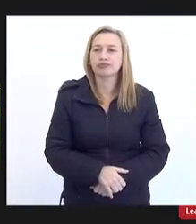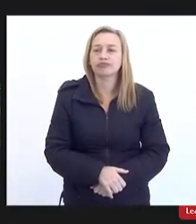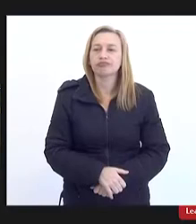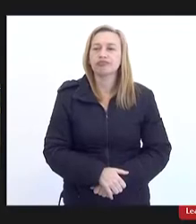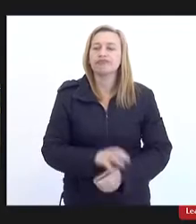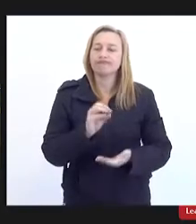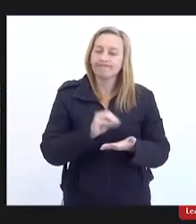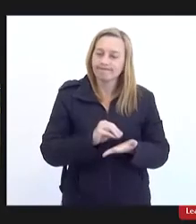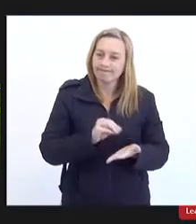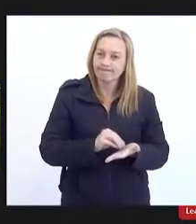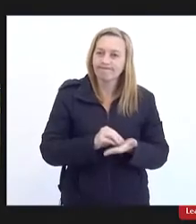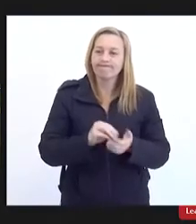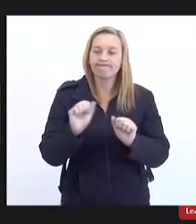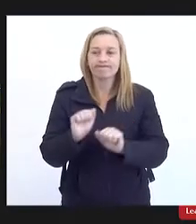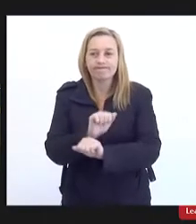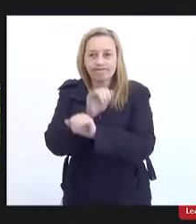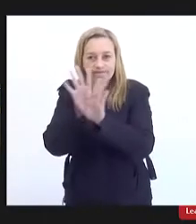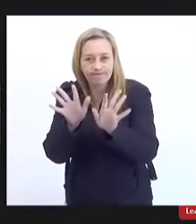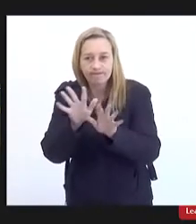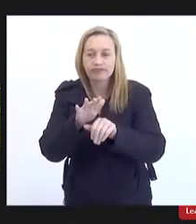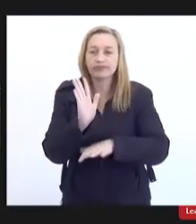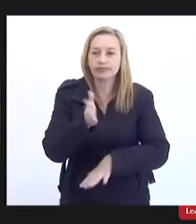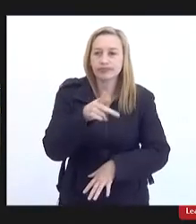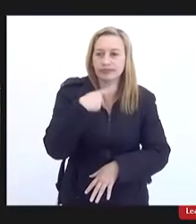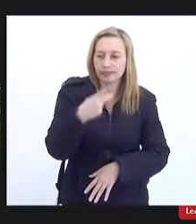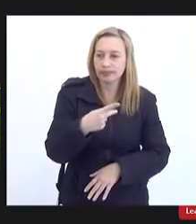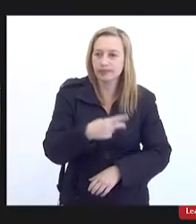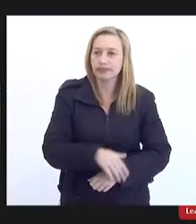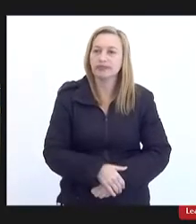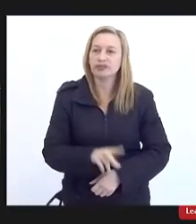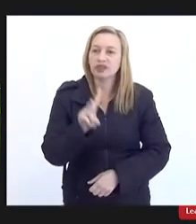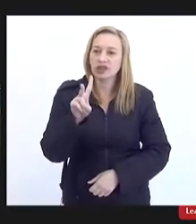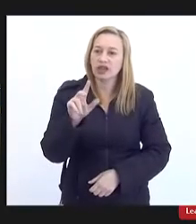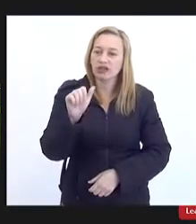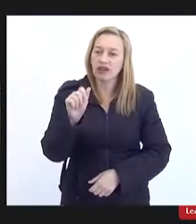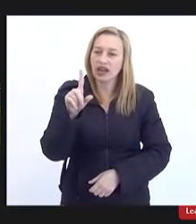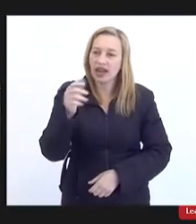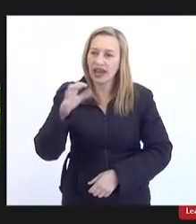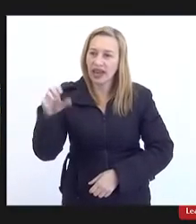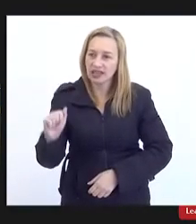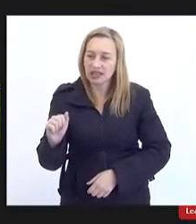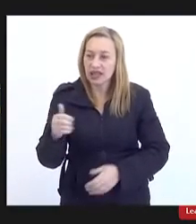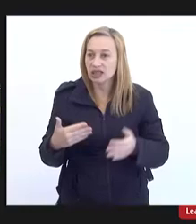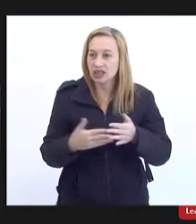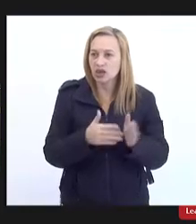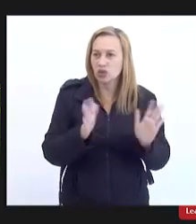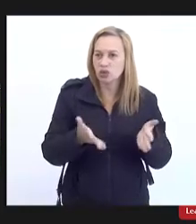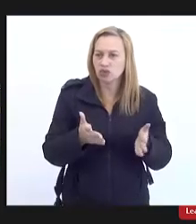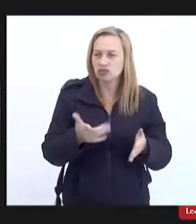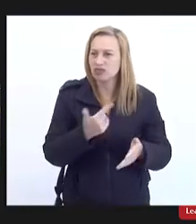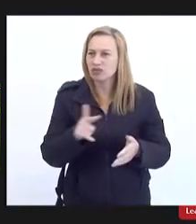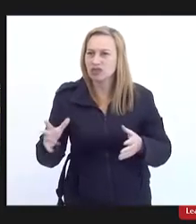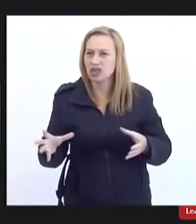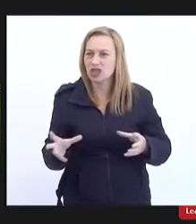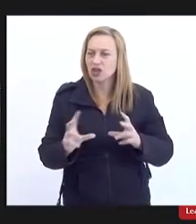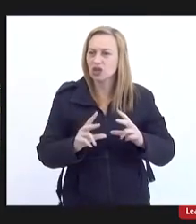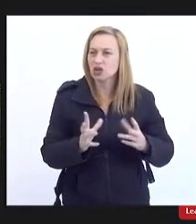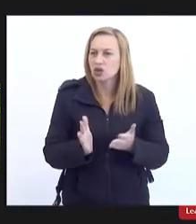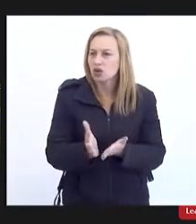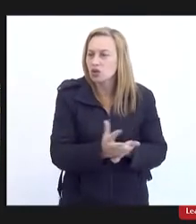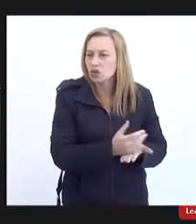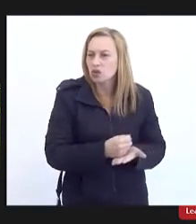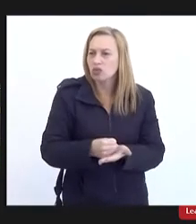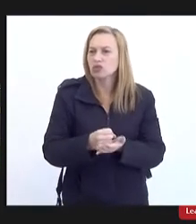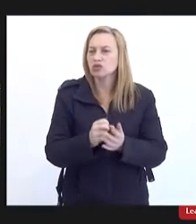ausência de transparência como eu disse aqui Valença até hoje não tem uma cooperativa não tem coleta seletiva não tem uma